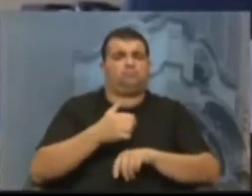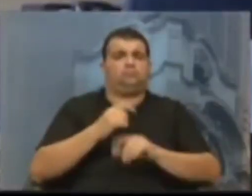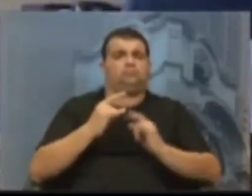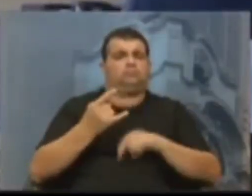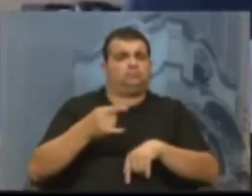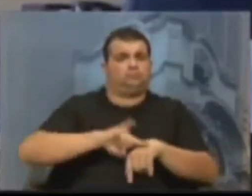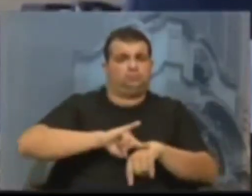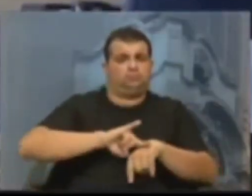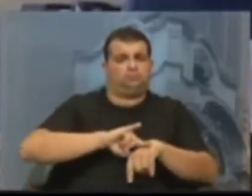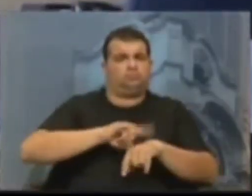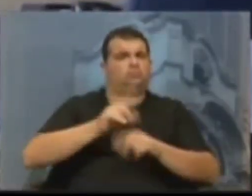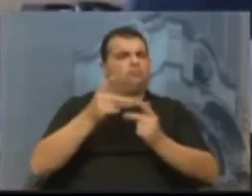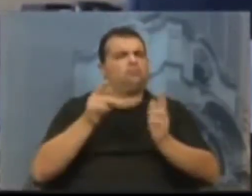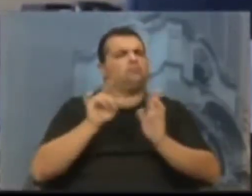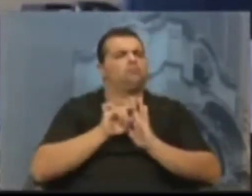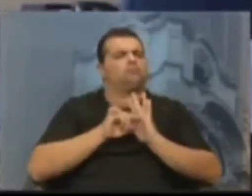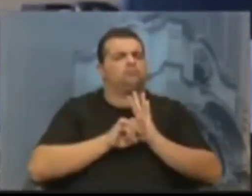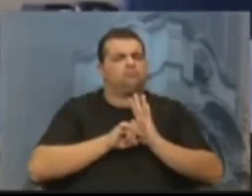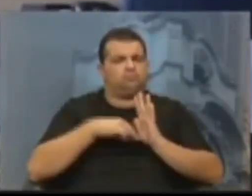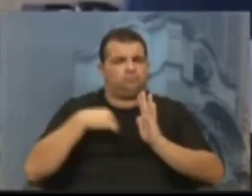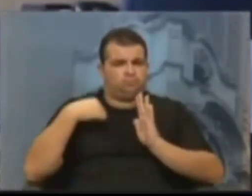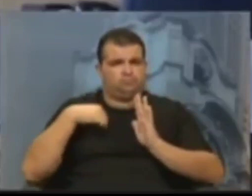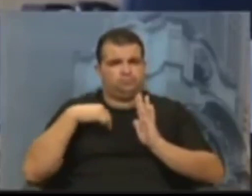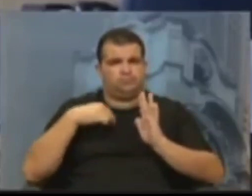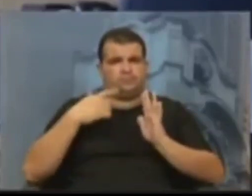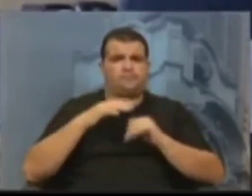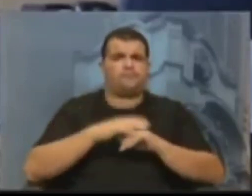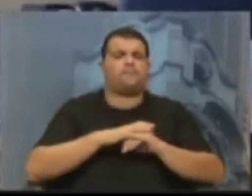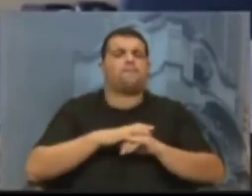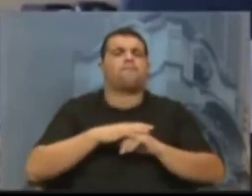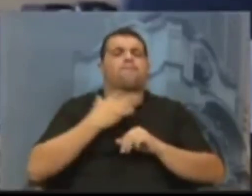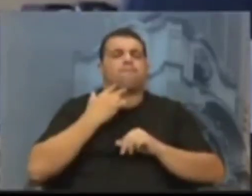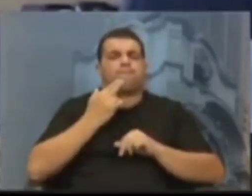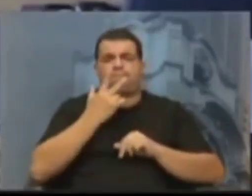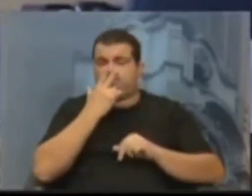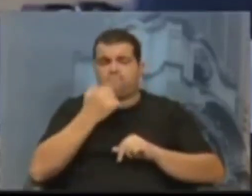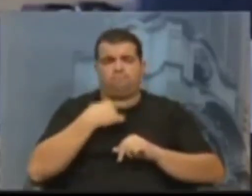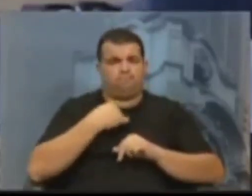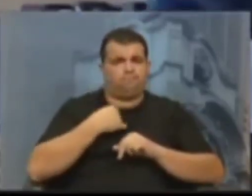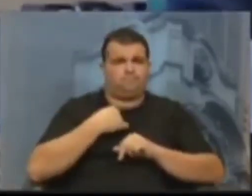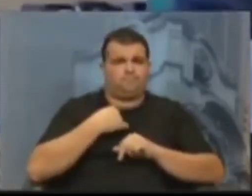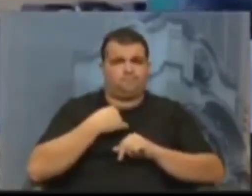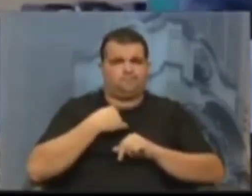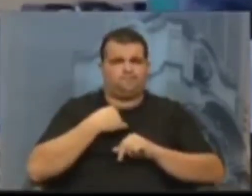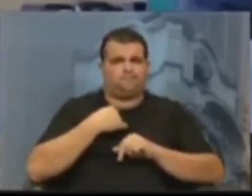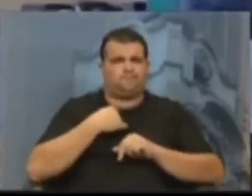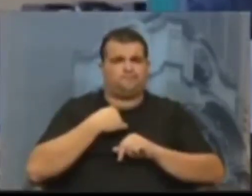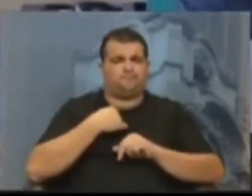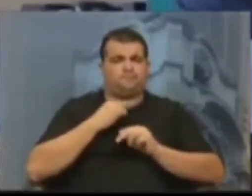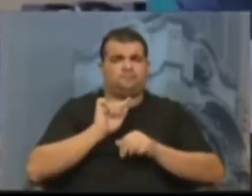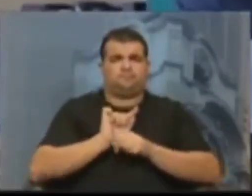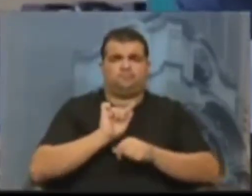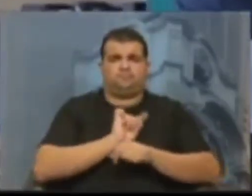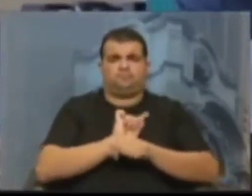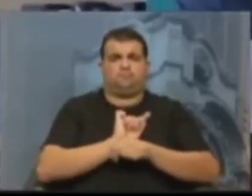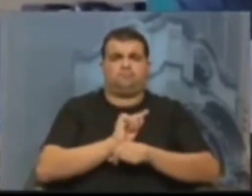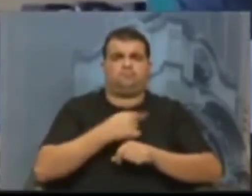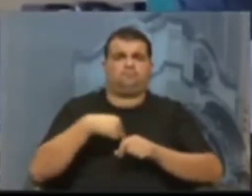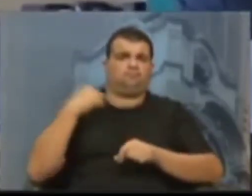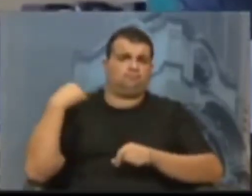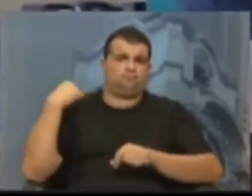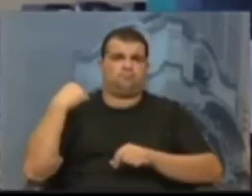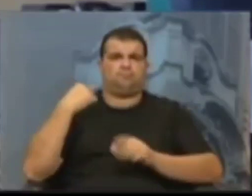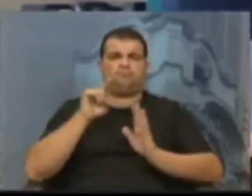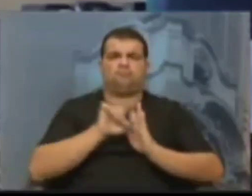isso é algo que tem que ser analisado. Porque não me parece razoável que, na gestão passada, nós tenhamos